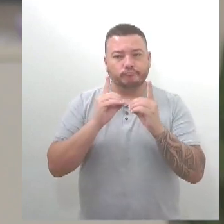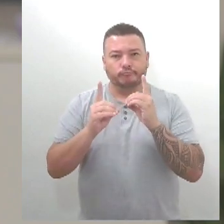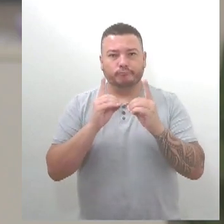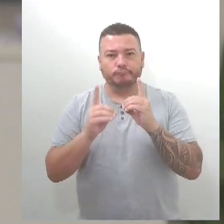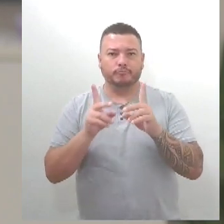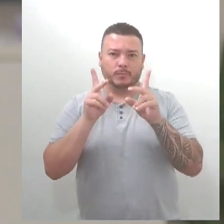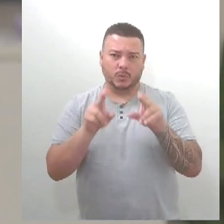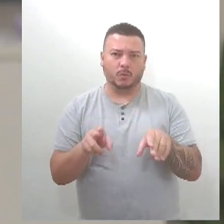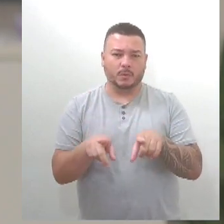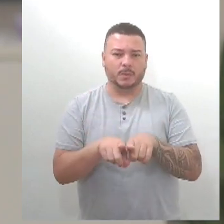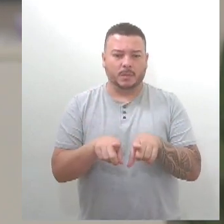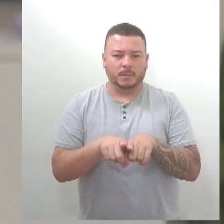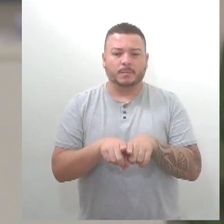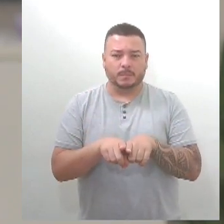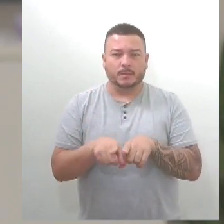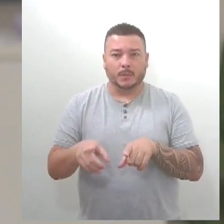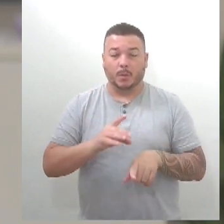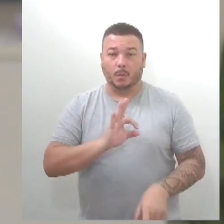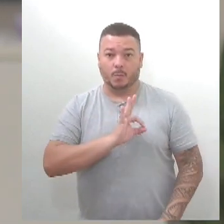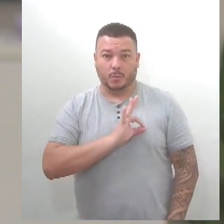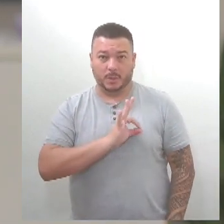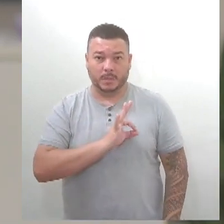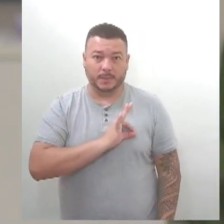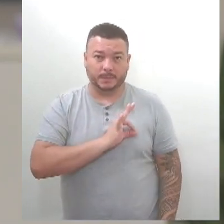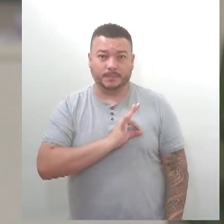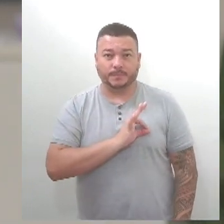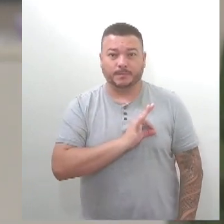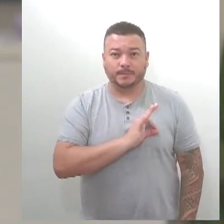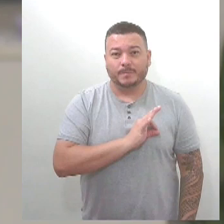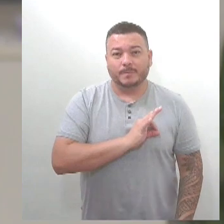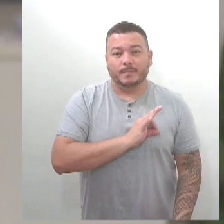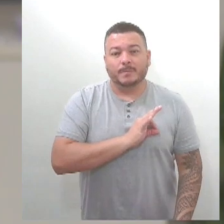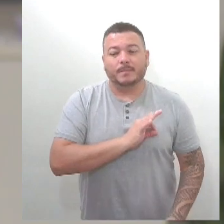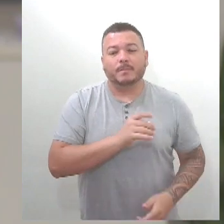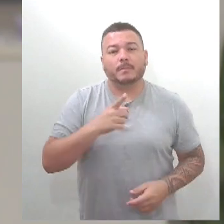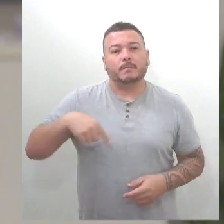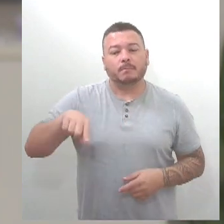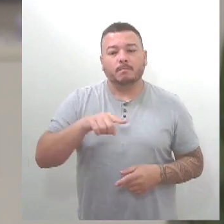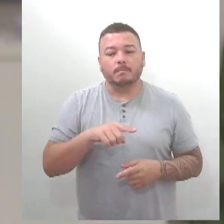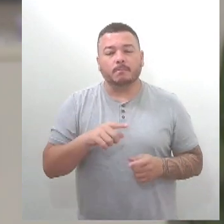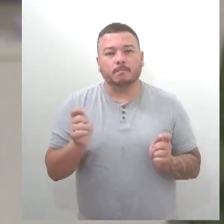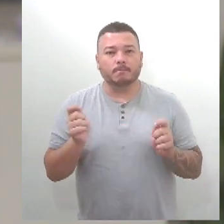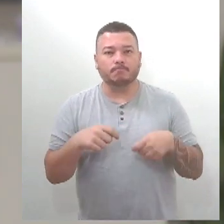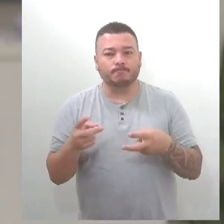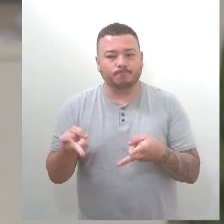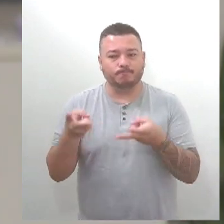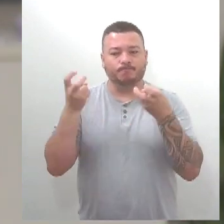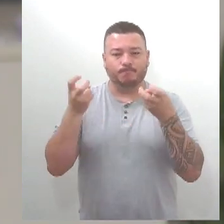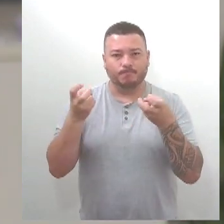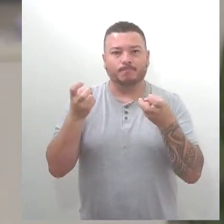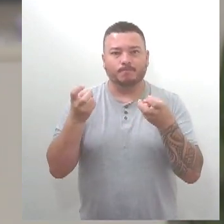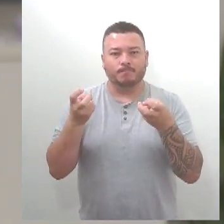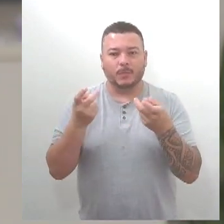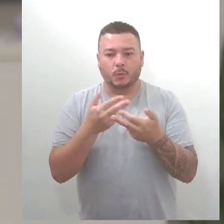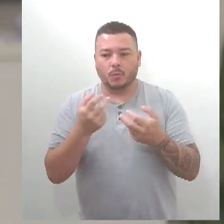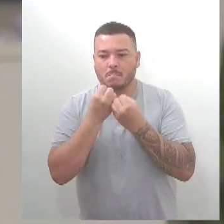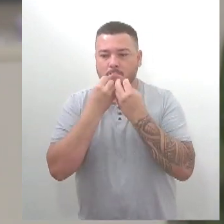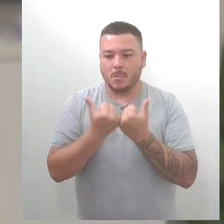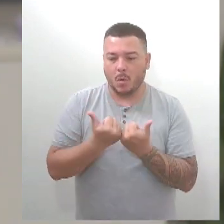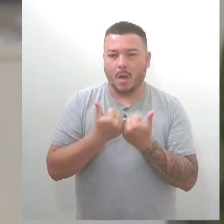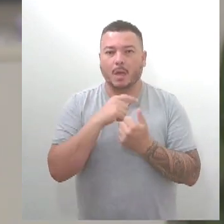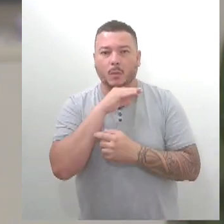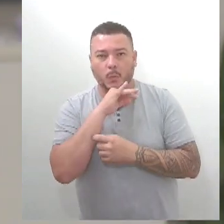aí um policial, no nosso caso, vai fazer com que elas enxerguem o ônus e o bônus de uma solução viável